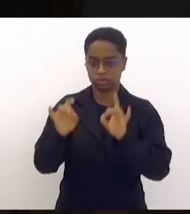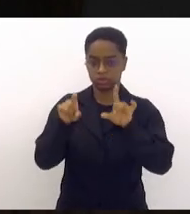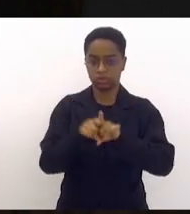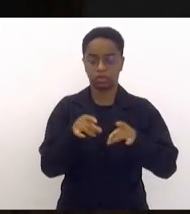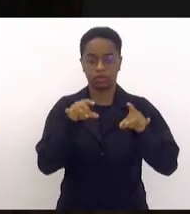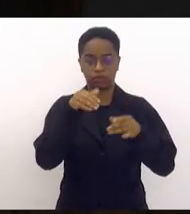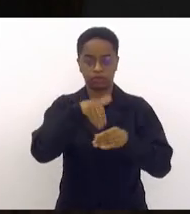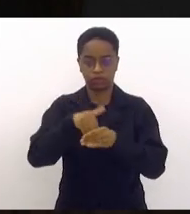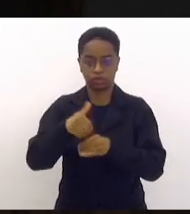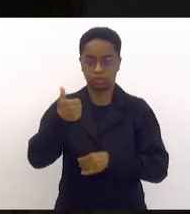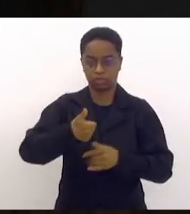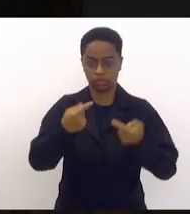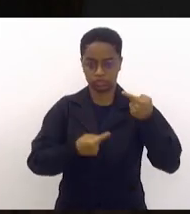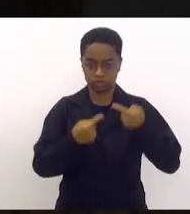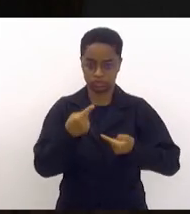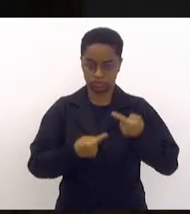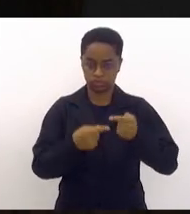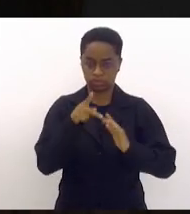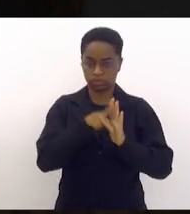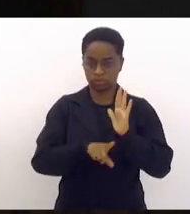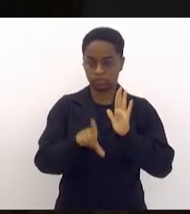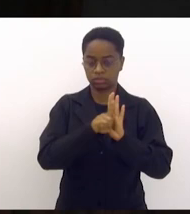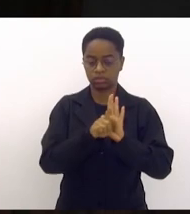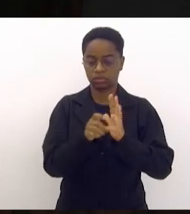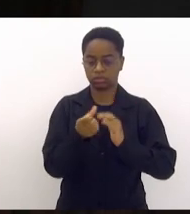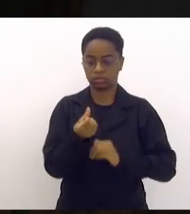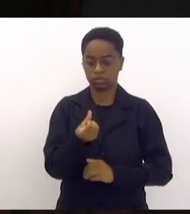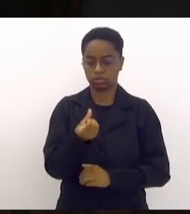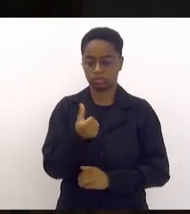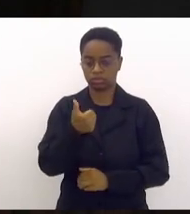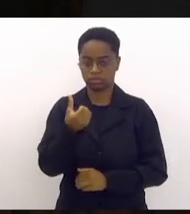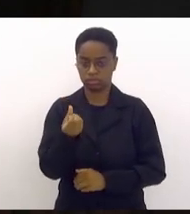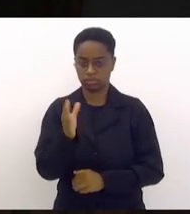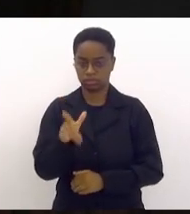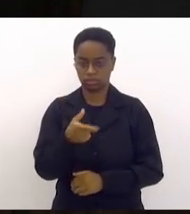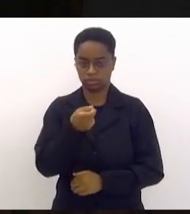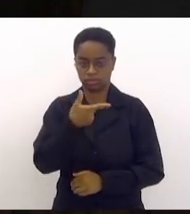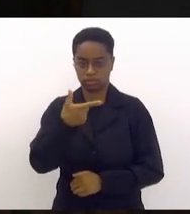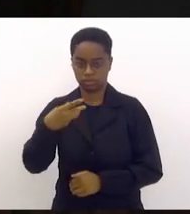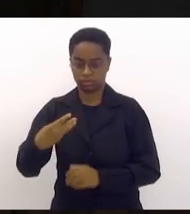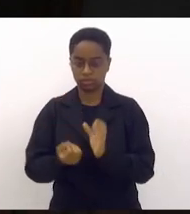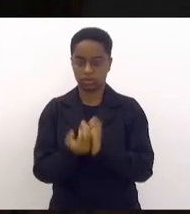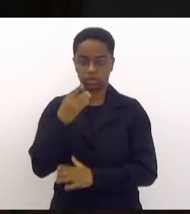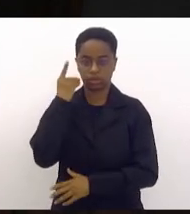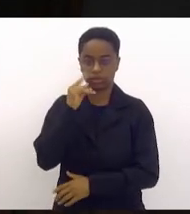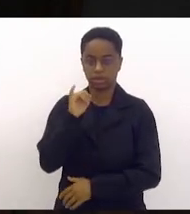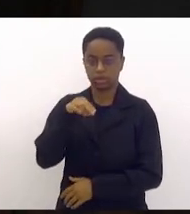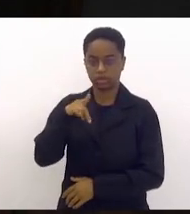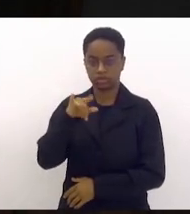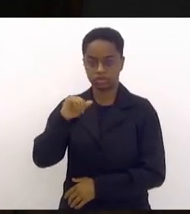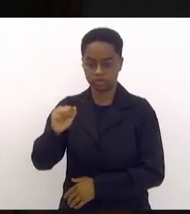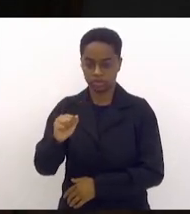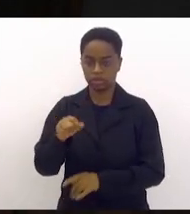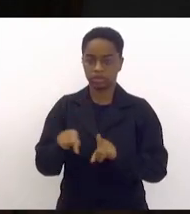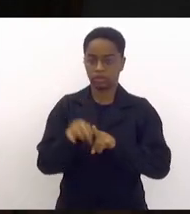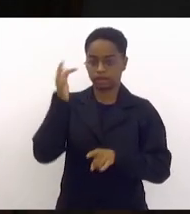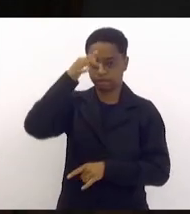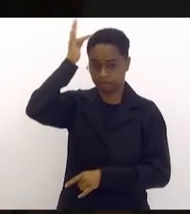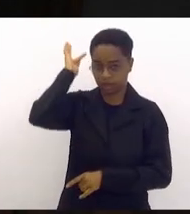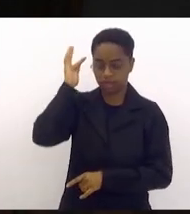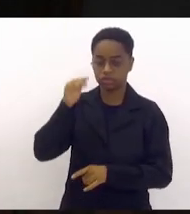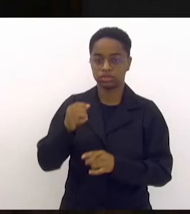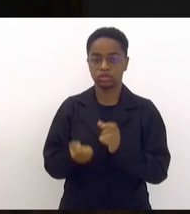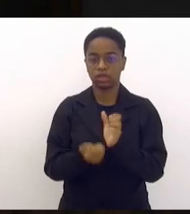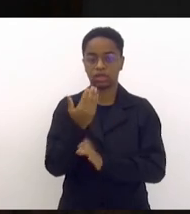votação, primeira discussão, projeto de lei, número 616-23, de autoridade, deputada Índia Amelal, Fred Pacheco, que